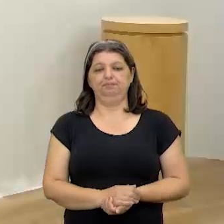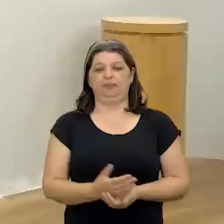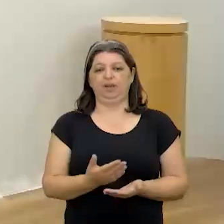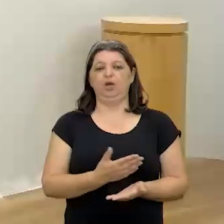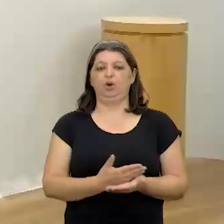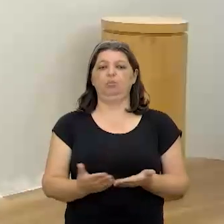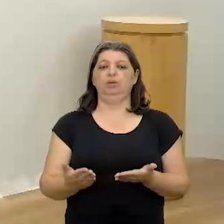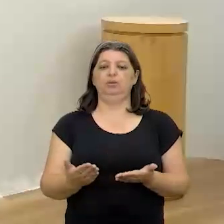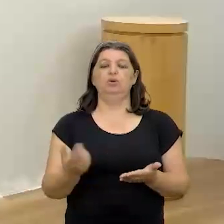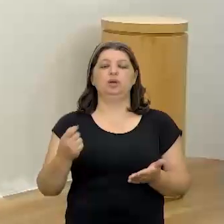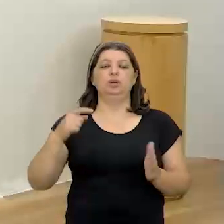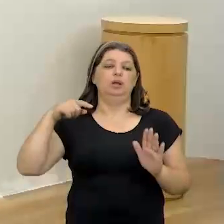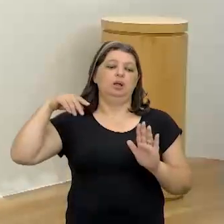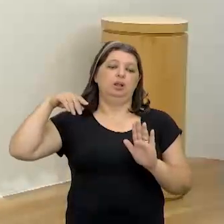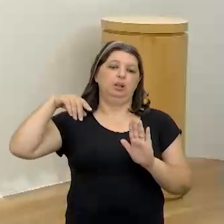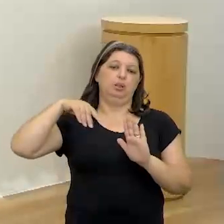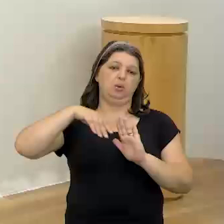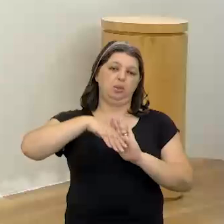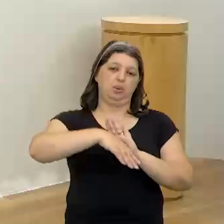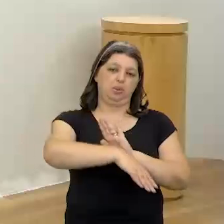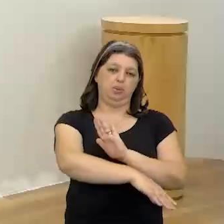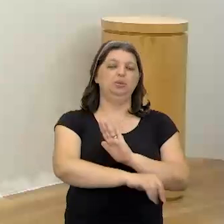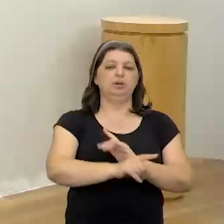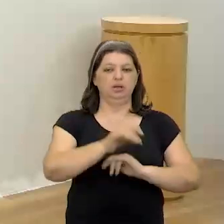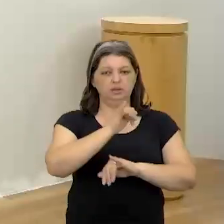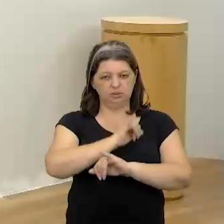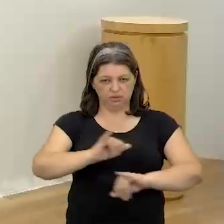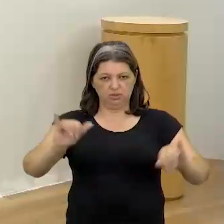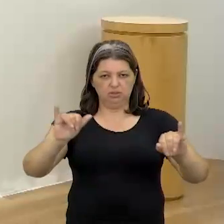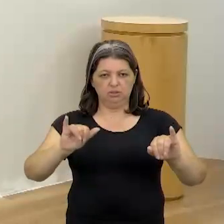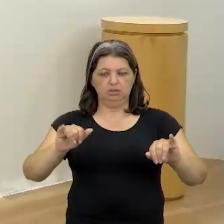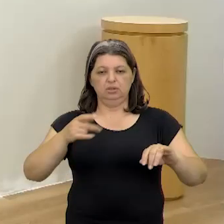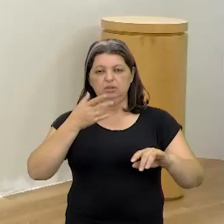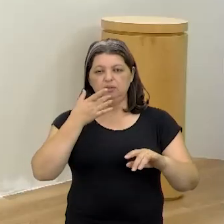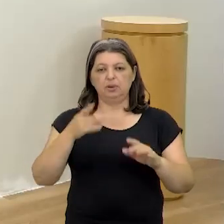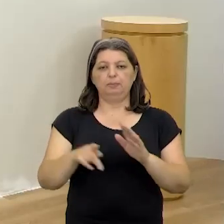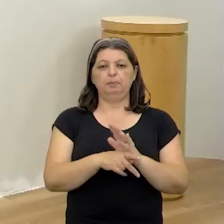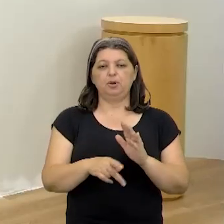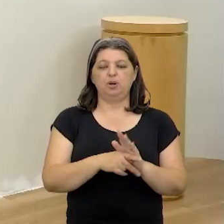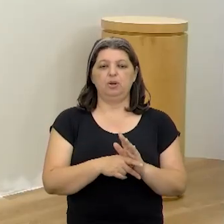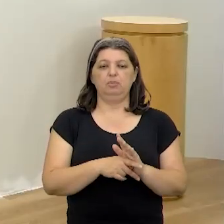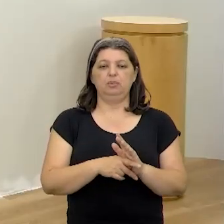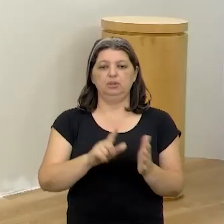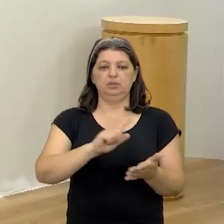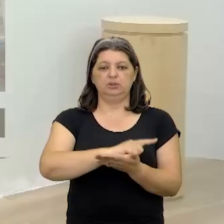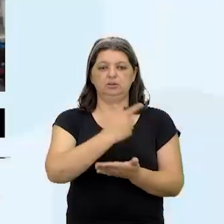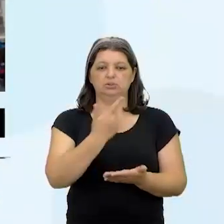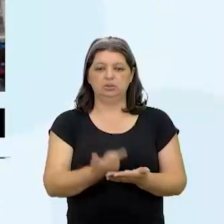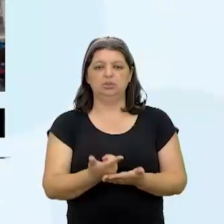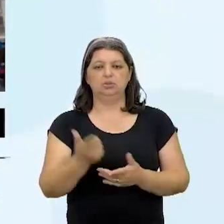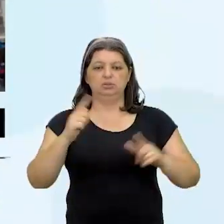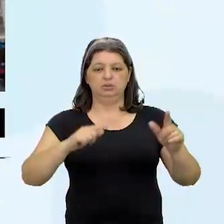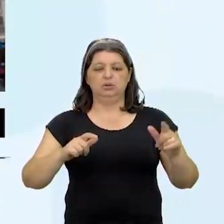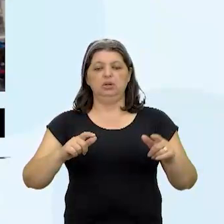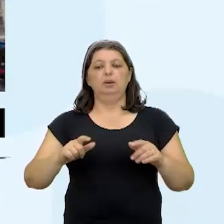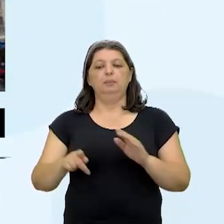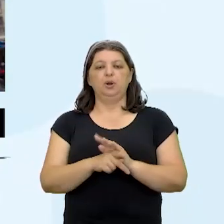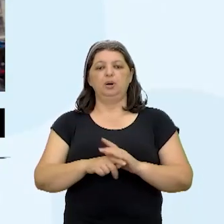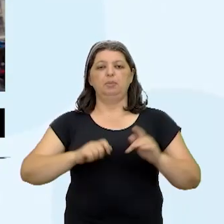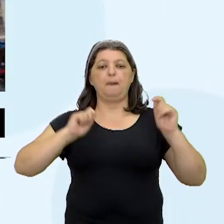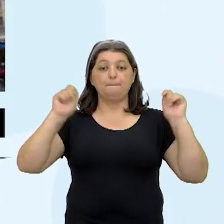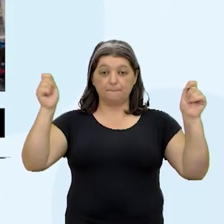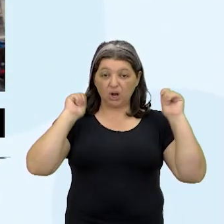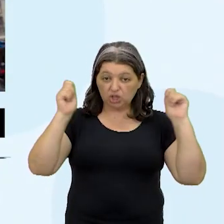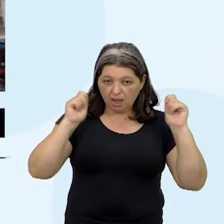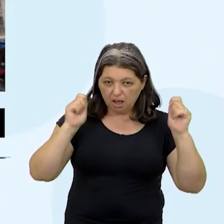acabou de passar, ver isso, inclusive, no noticiário, tá mais na praia do jornalismo do que da história, protestos populares